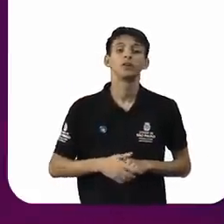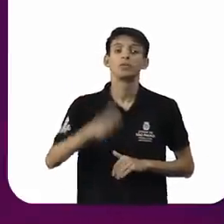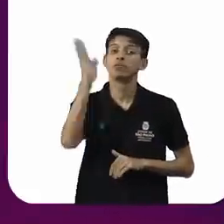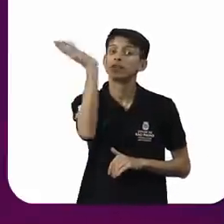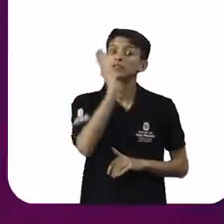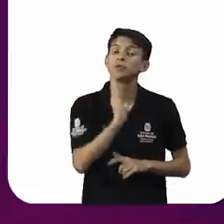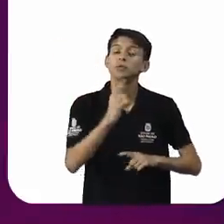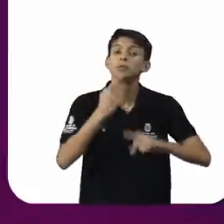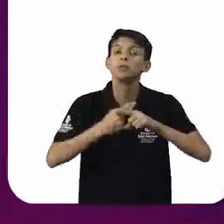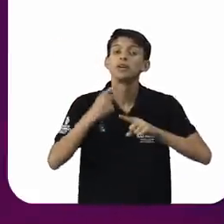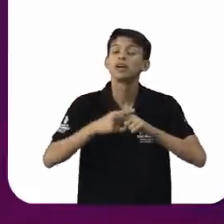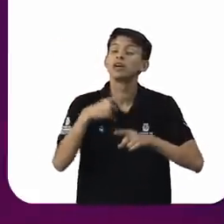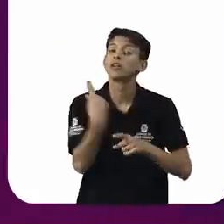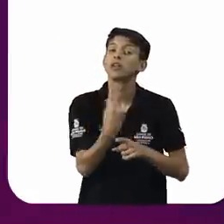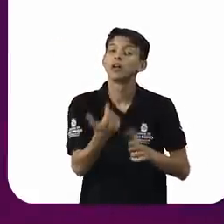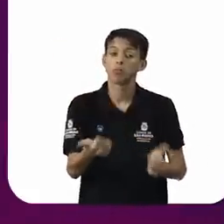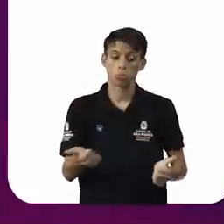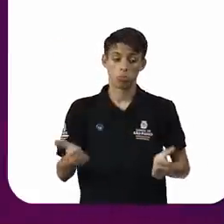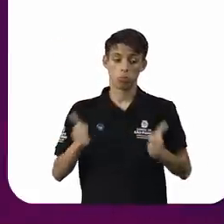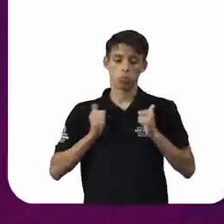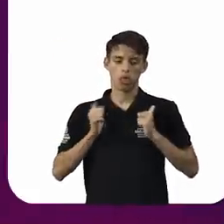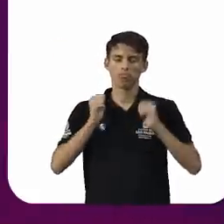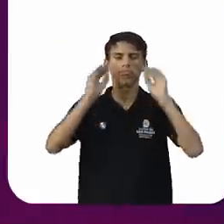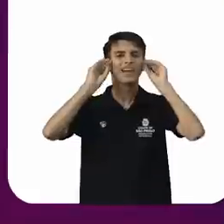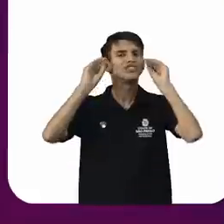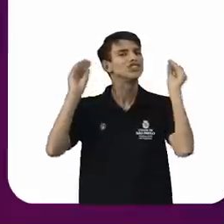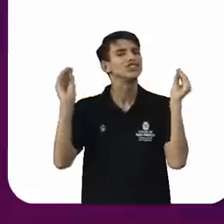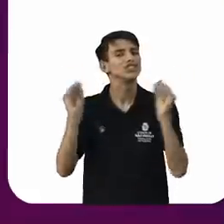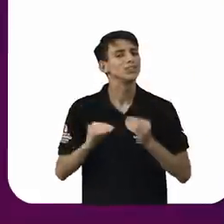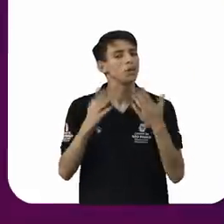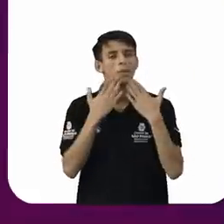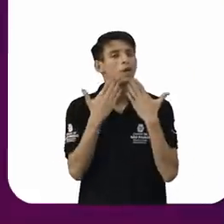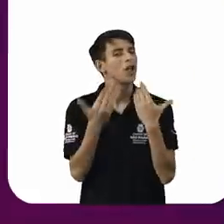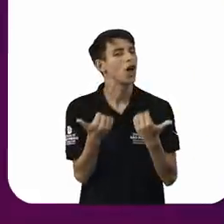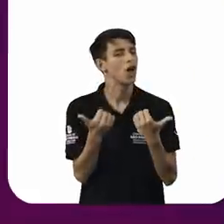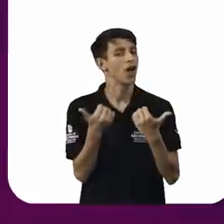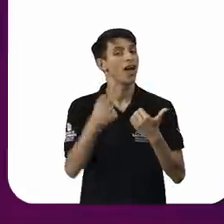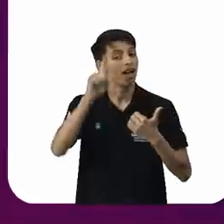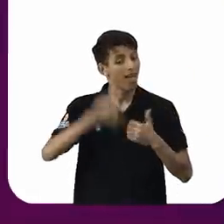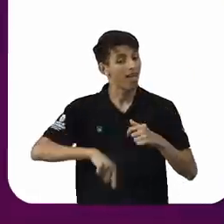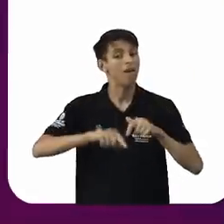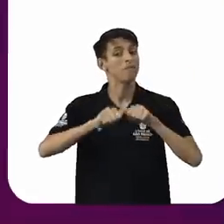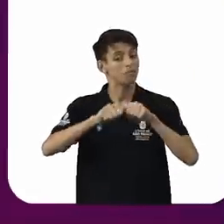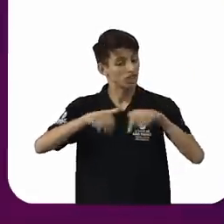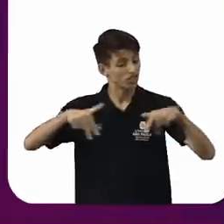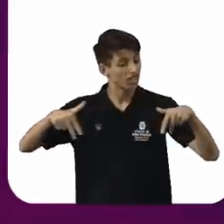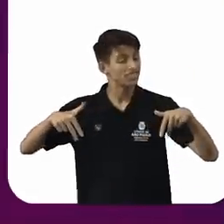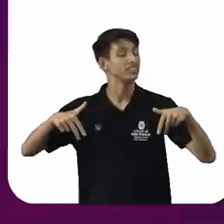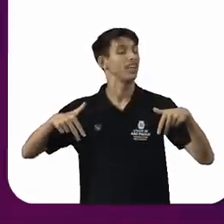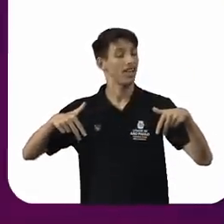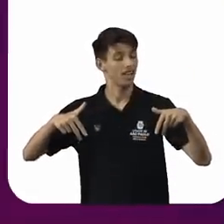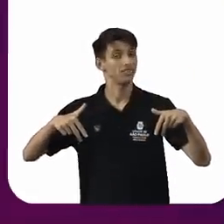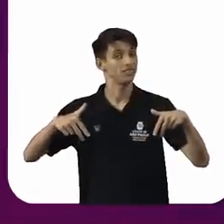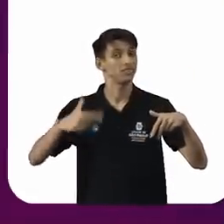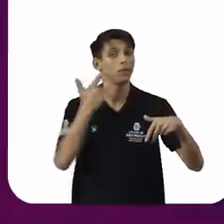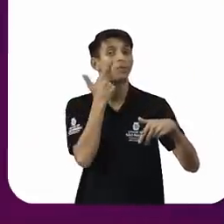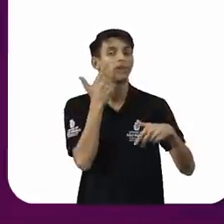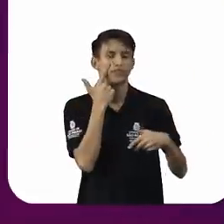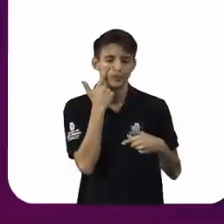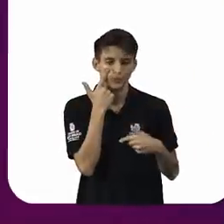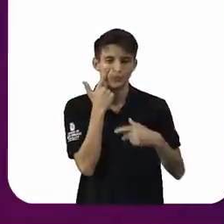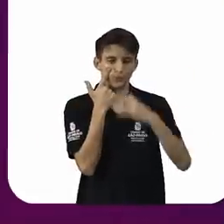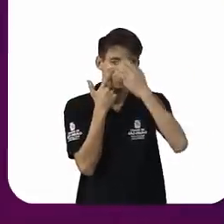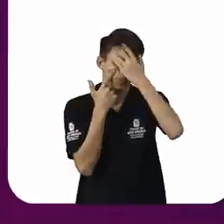isso, por que que a gente está abandonando o melhor do Brasil, que é a sua diversidade? Então, veja bem,